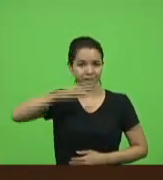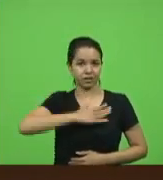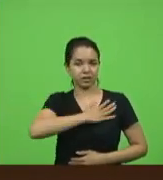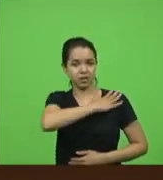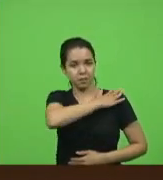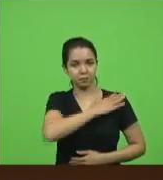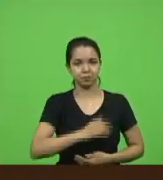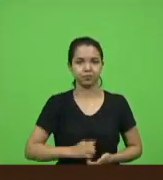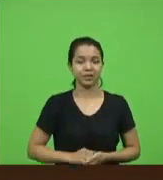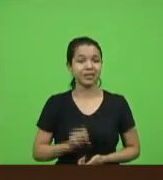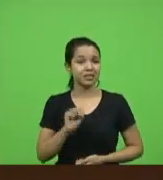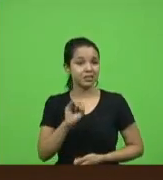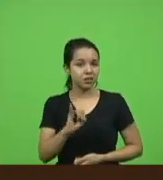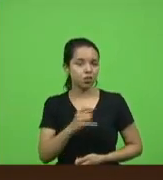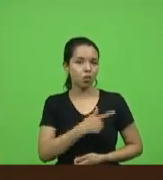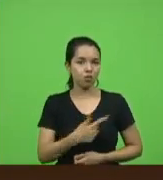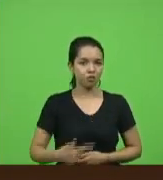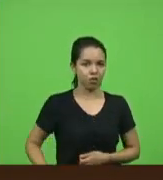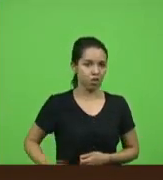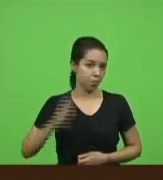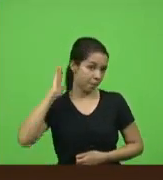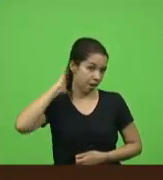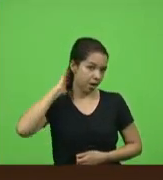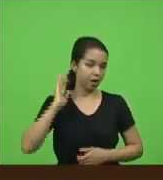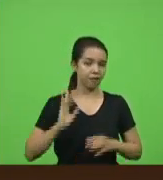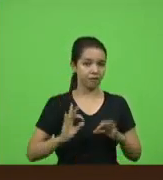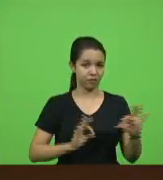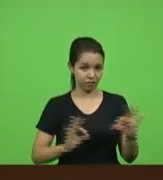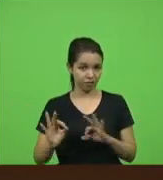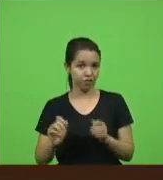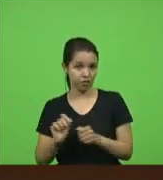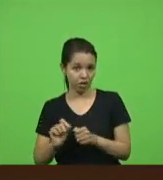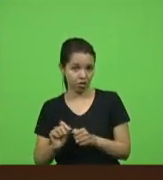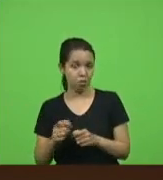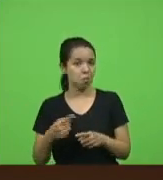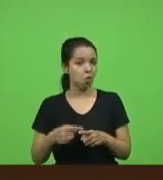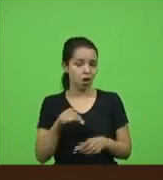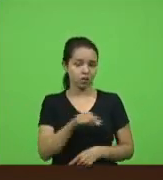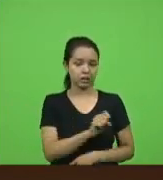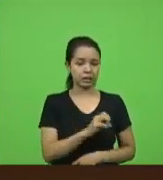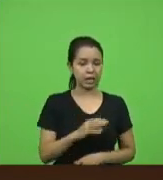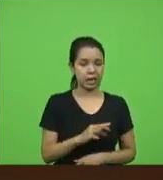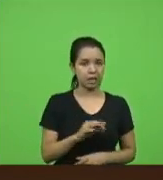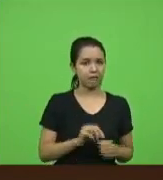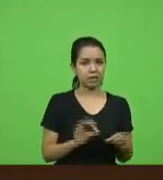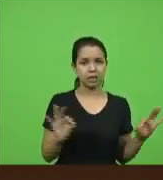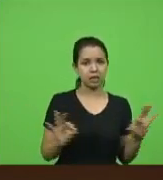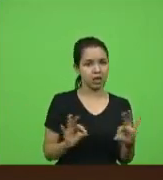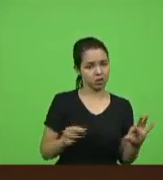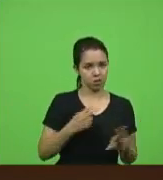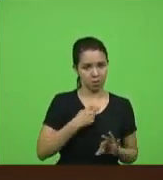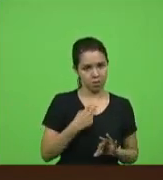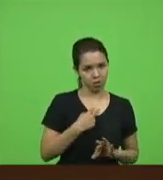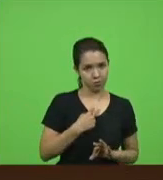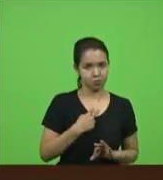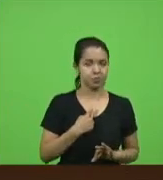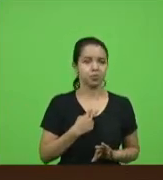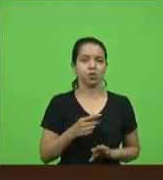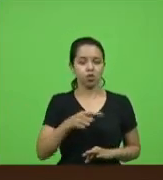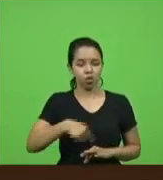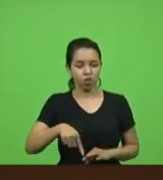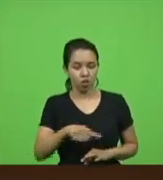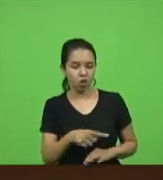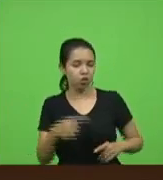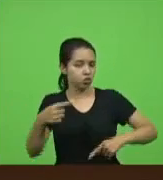governo do Pará fez por que que Santa Catarina não pode fazer então nós precisamos trazer esse assunto sim aqui até